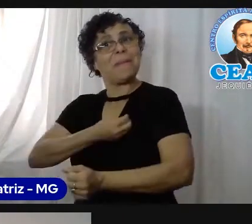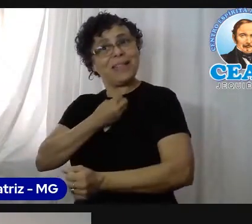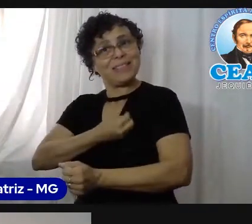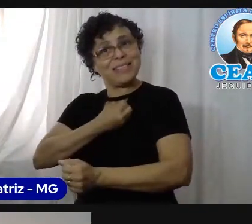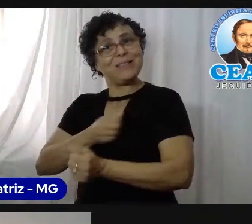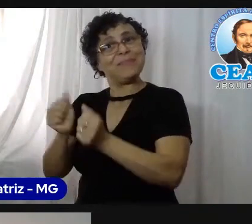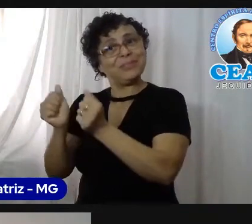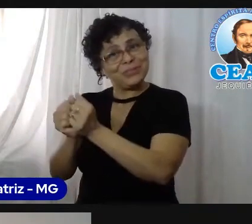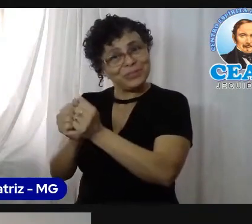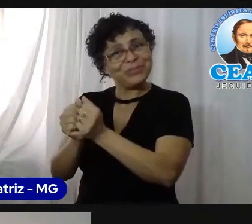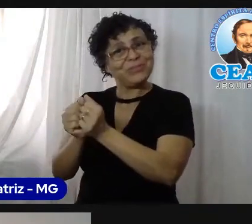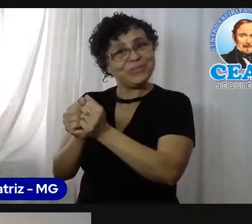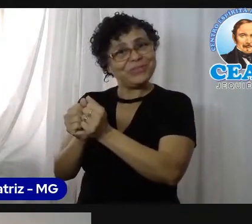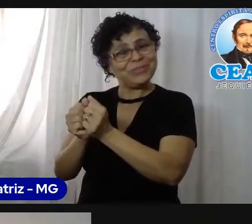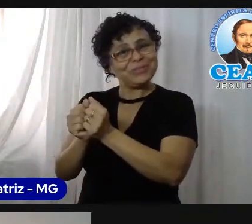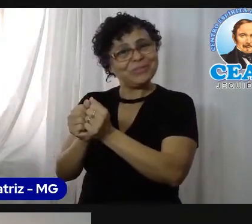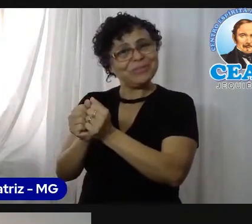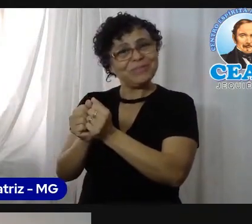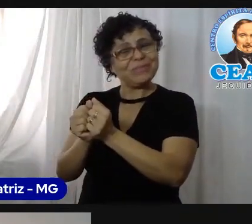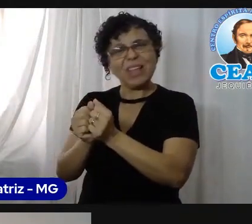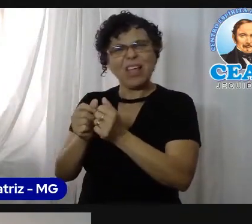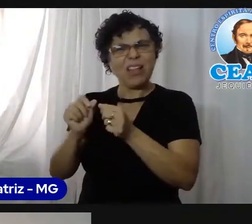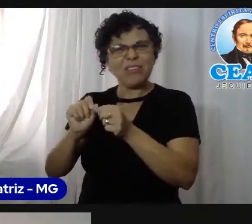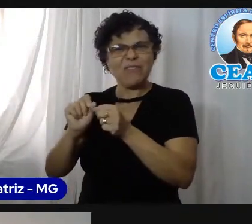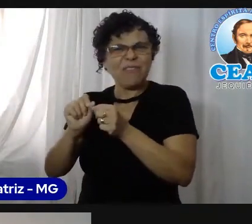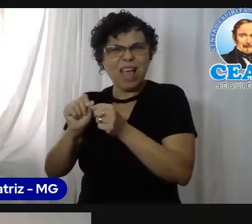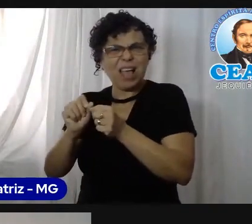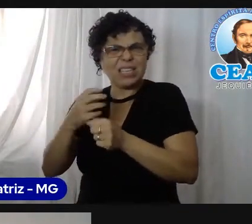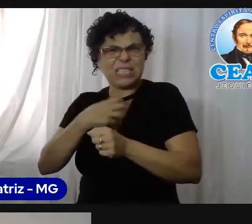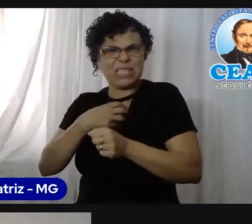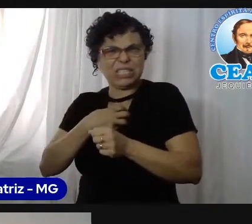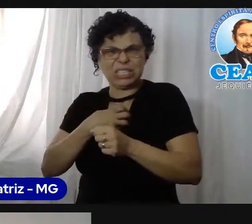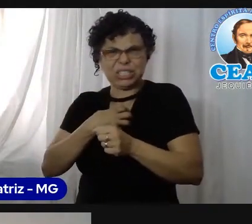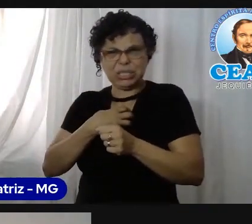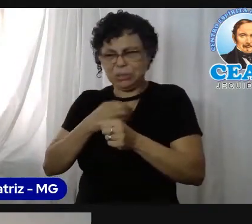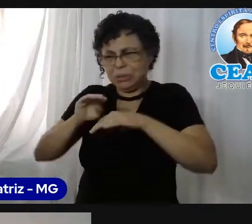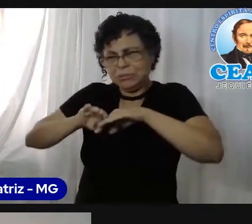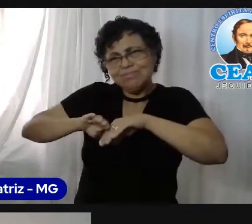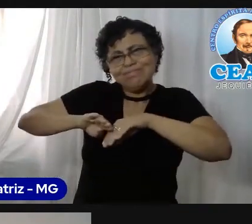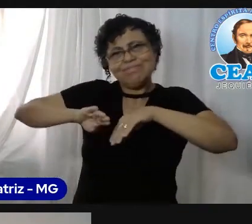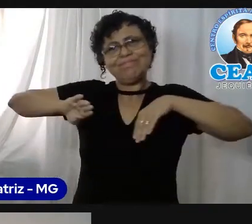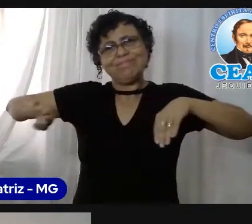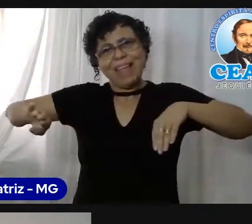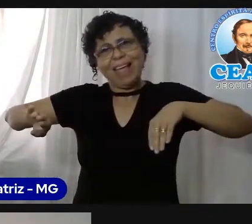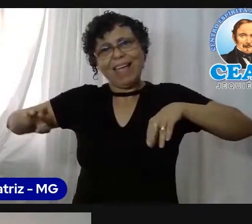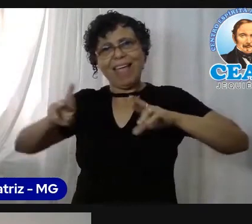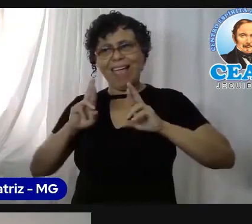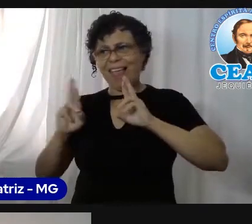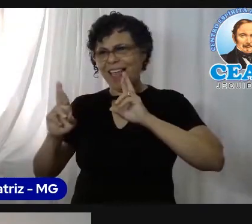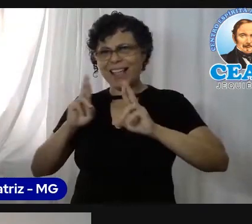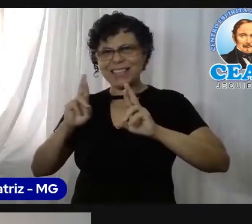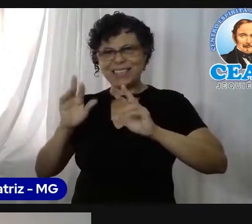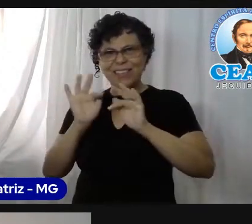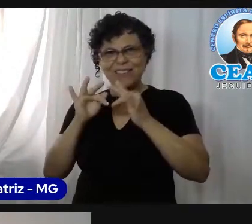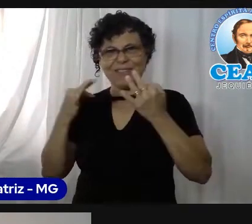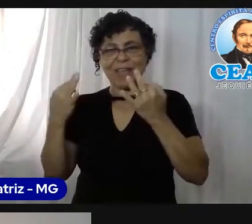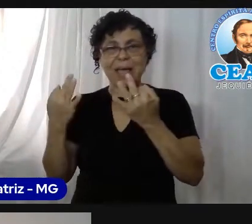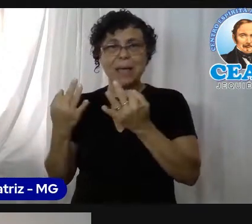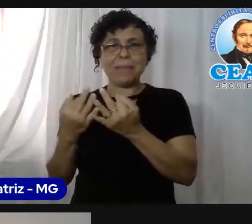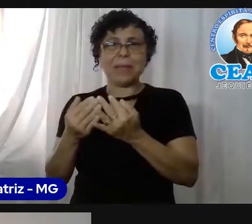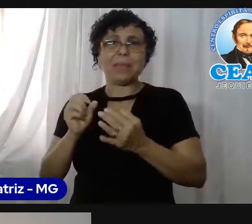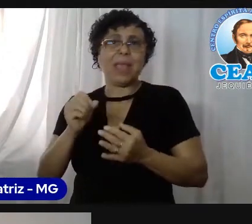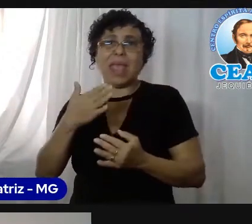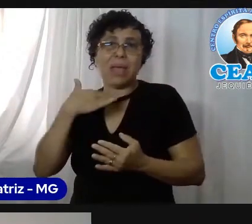Não faz sentido nós fragmentarmos uma relação familiar pelas nossas